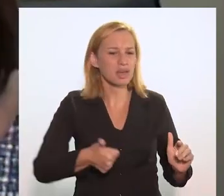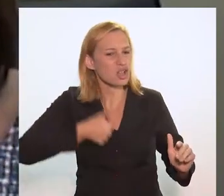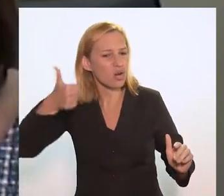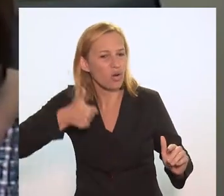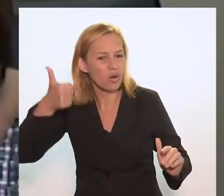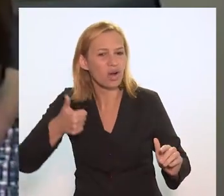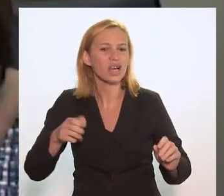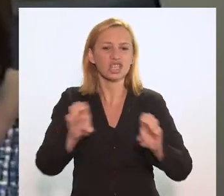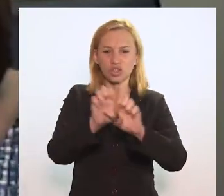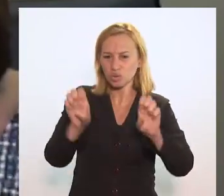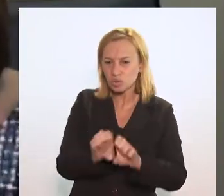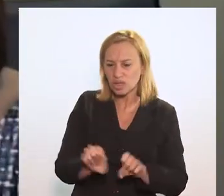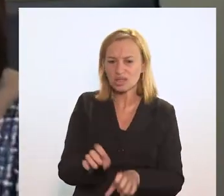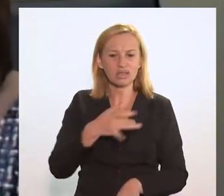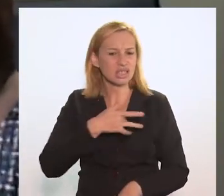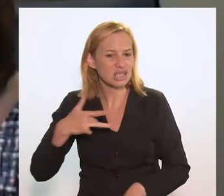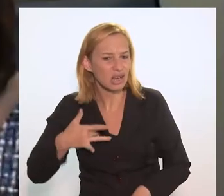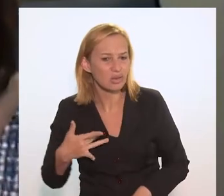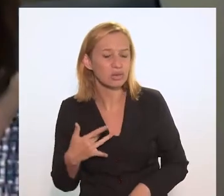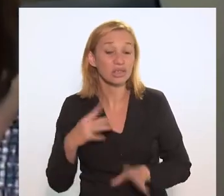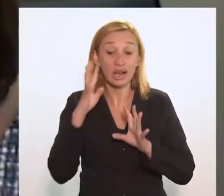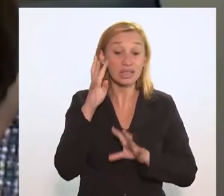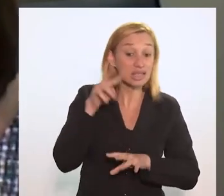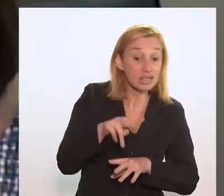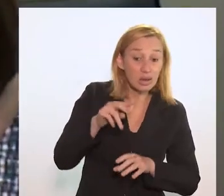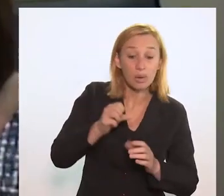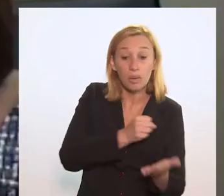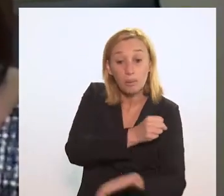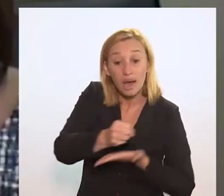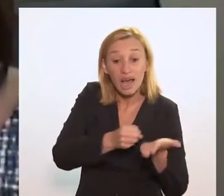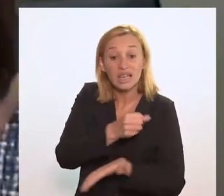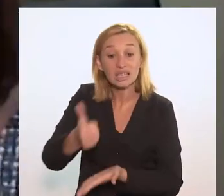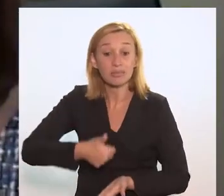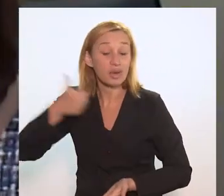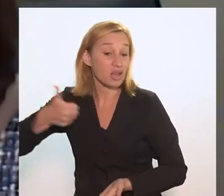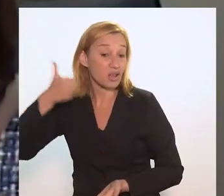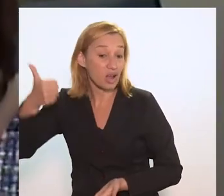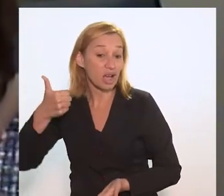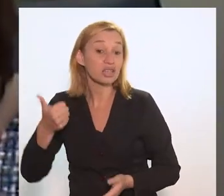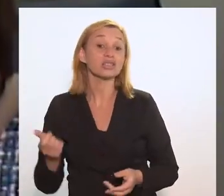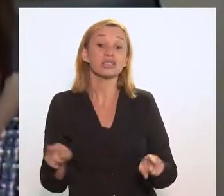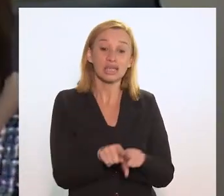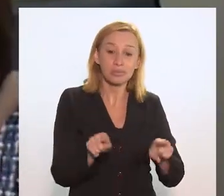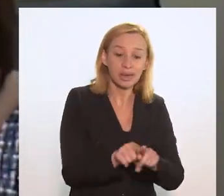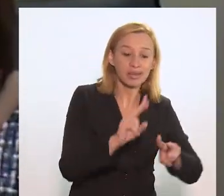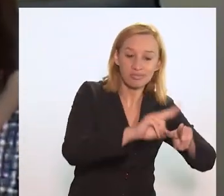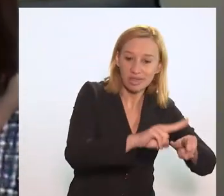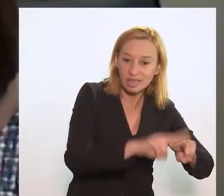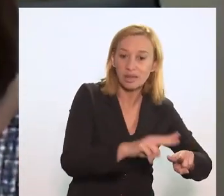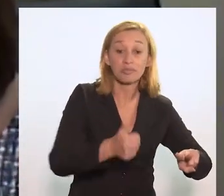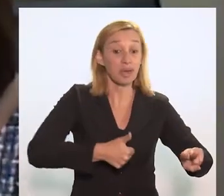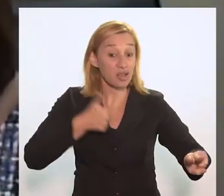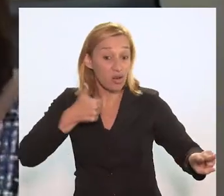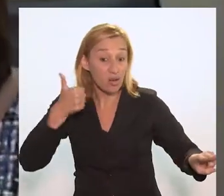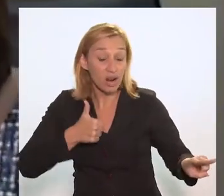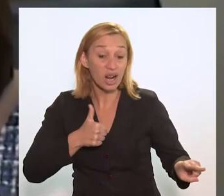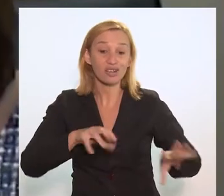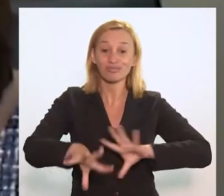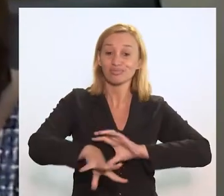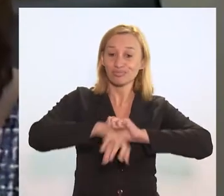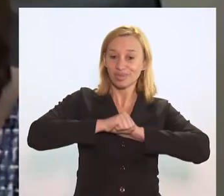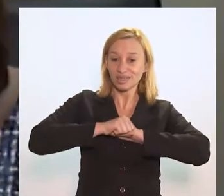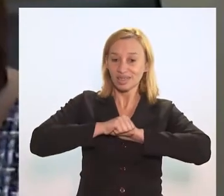estruturação da área da saúde, na atenção básica, verificar a questão do sistema penitenciário. A